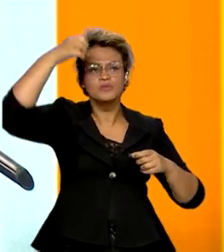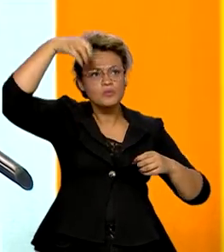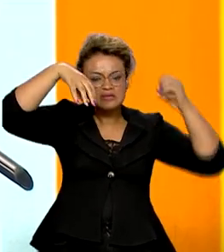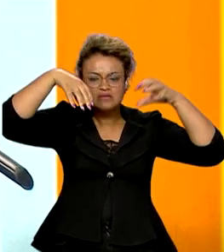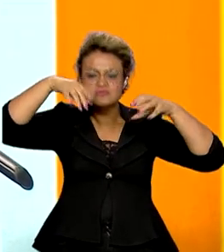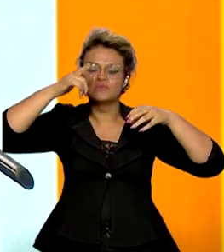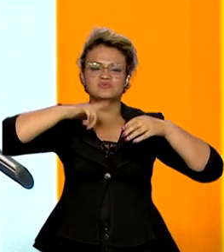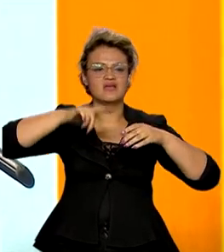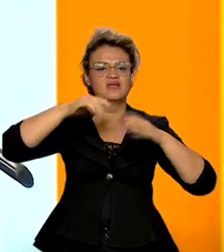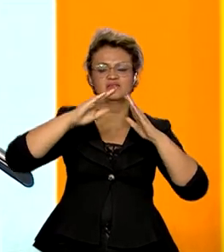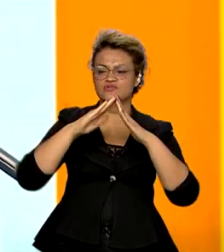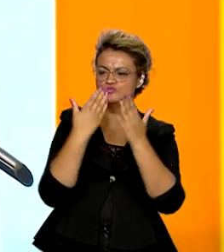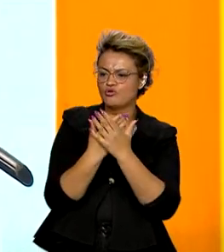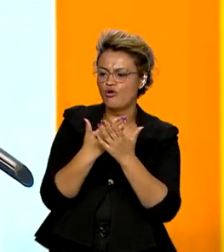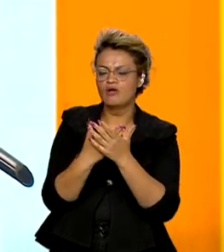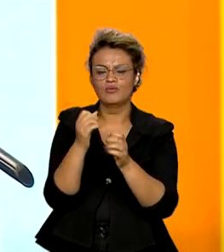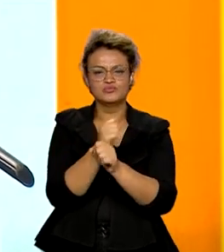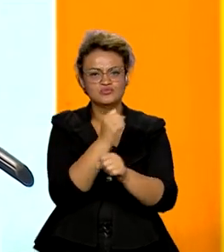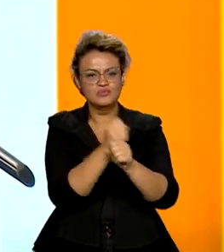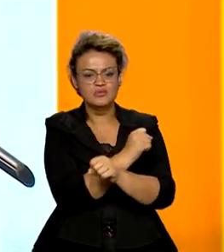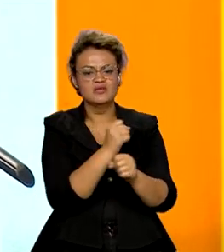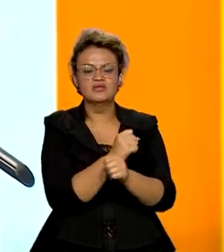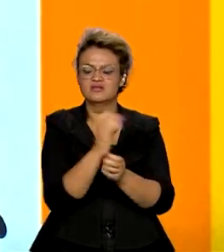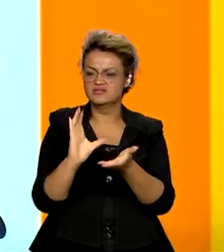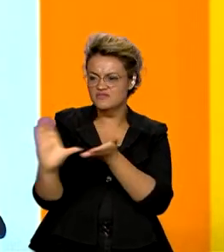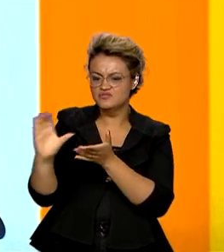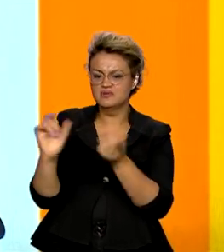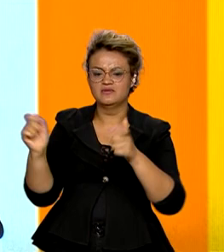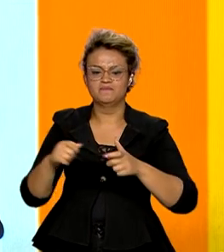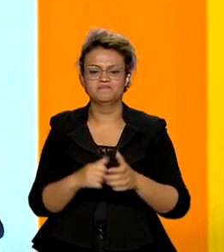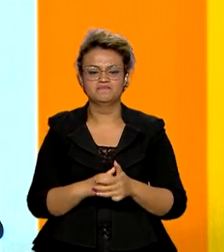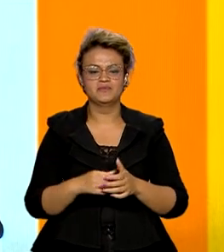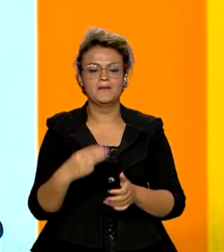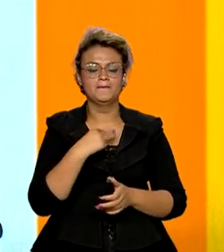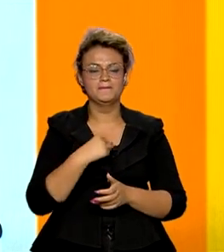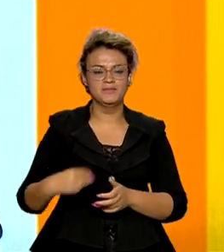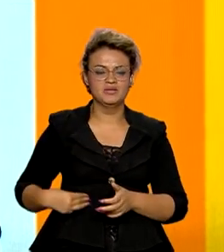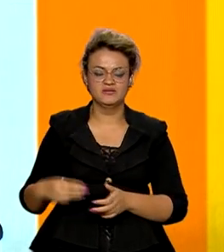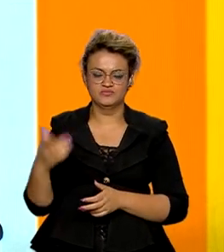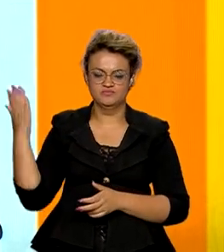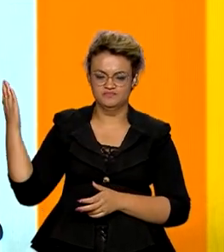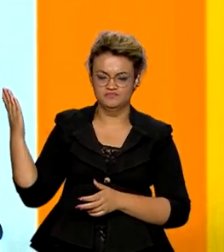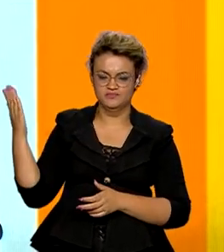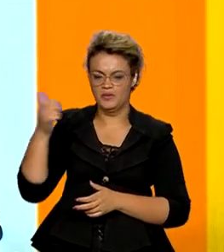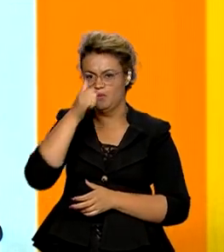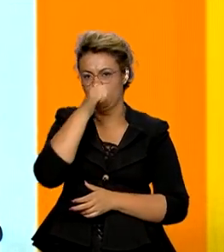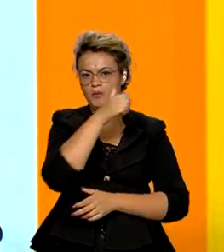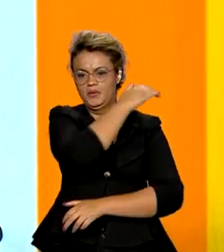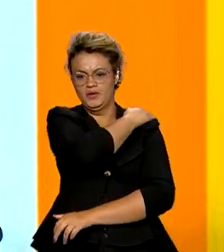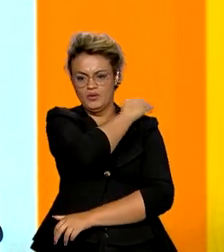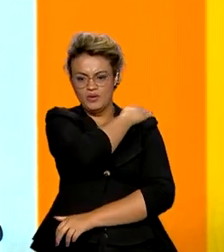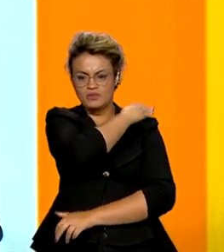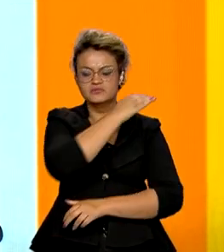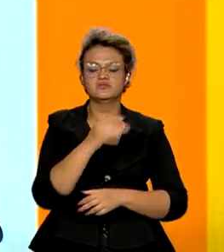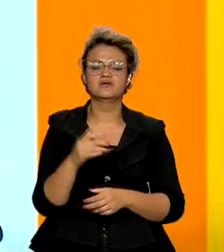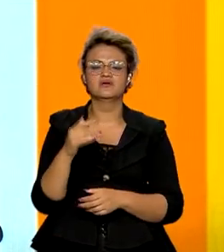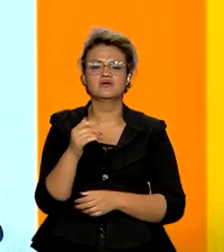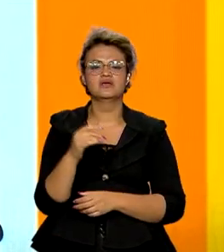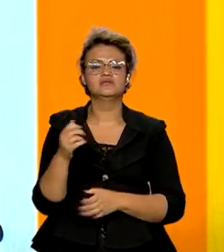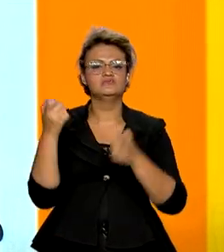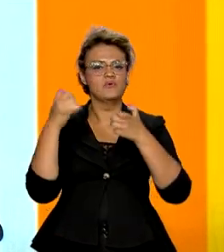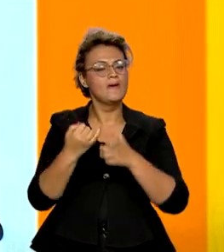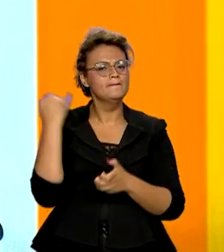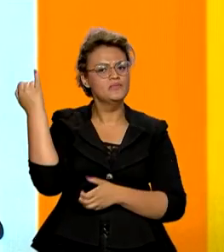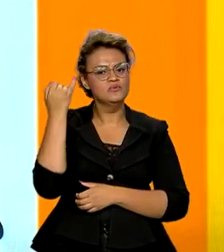em escolas, e nós estaremos. O ministro-chefe da Casa Civil, Rui Costa, destacou a